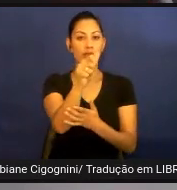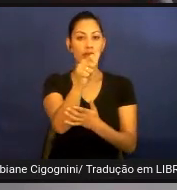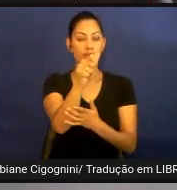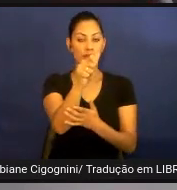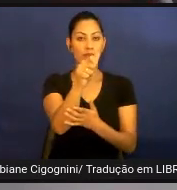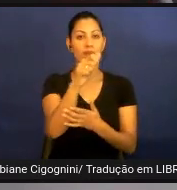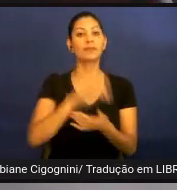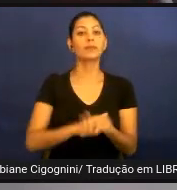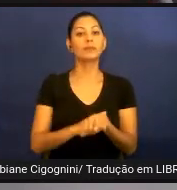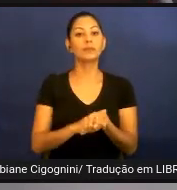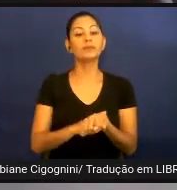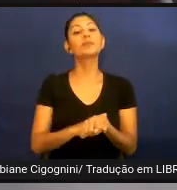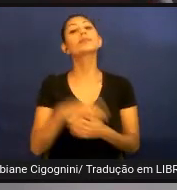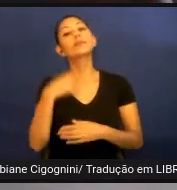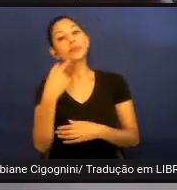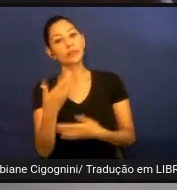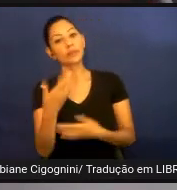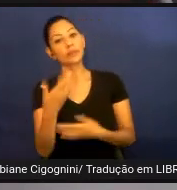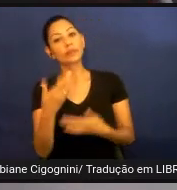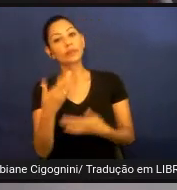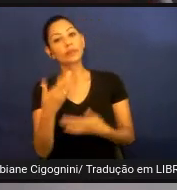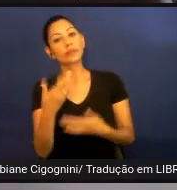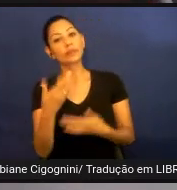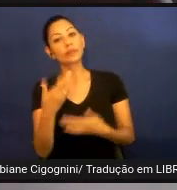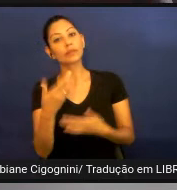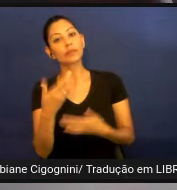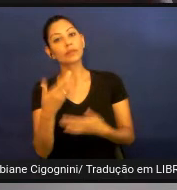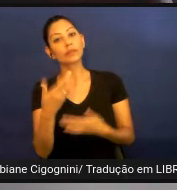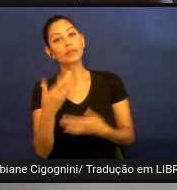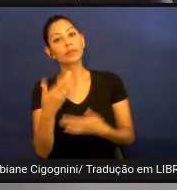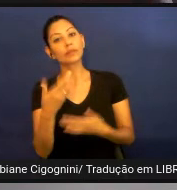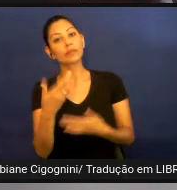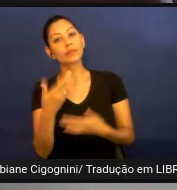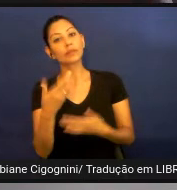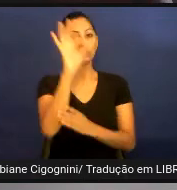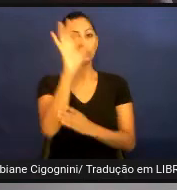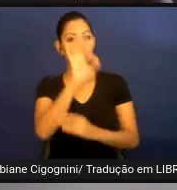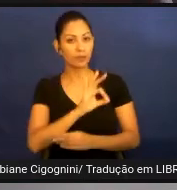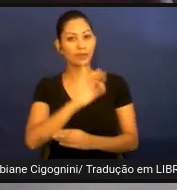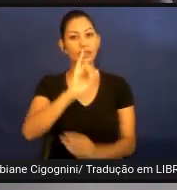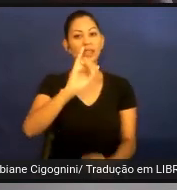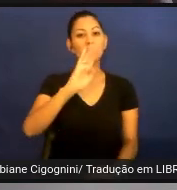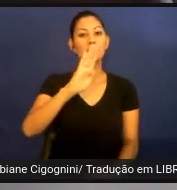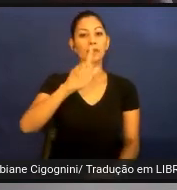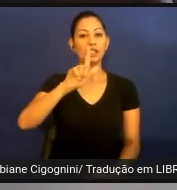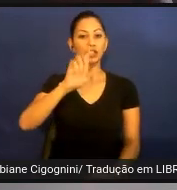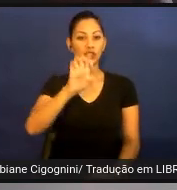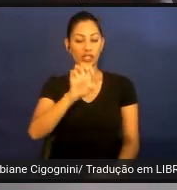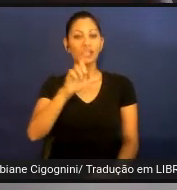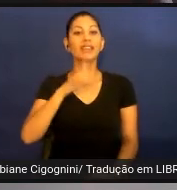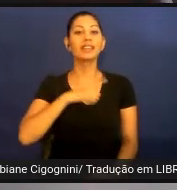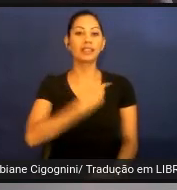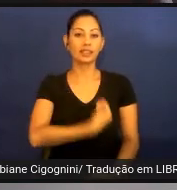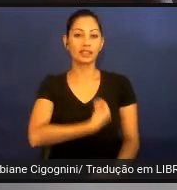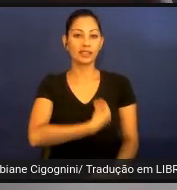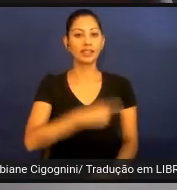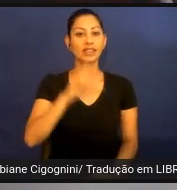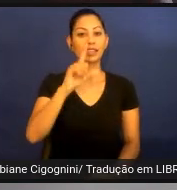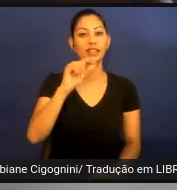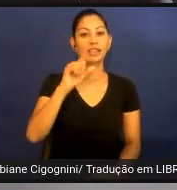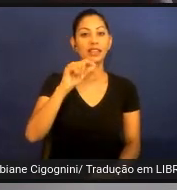O último processo de IBGE, de 2010, de acordo com ele, existem cerca de 10 milhões de surdos no Brasil.